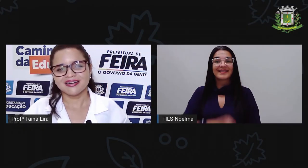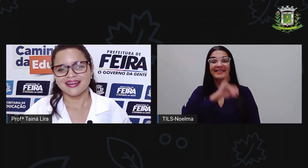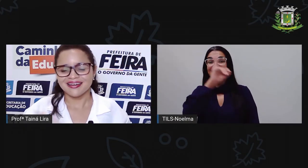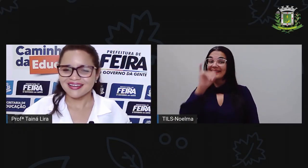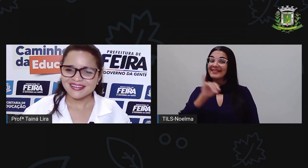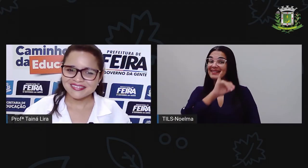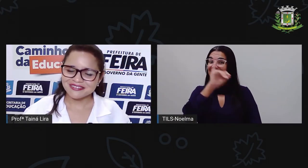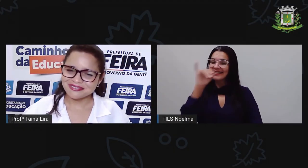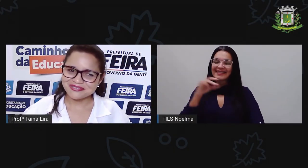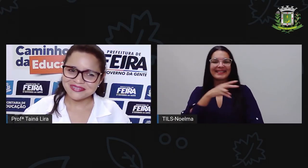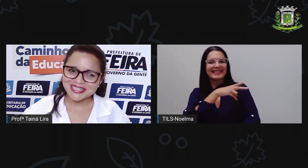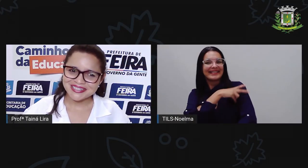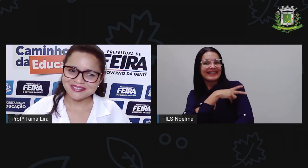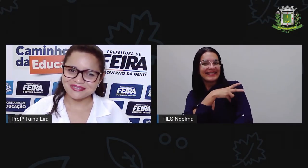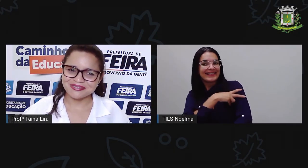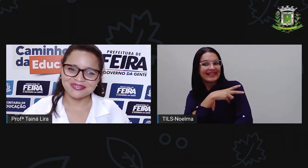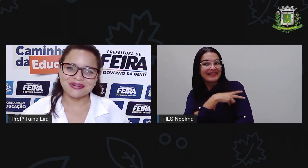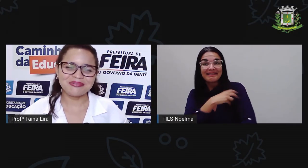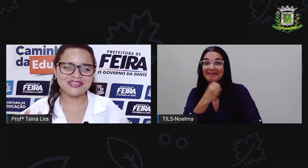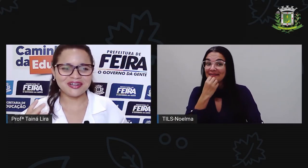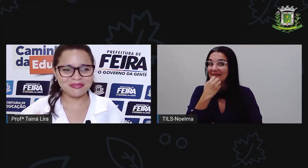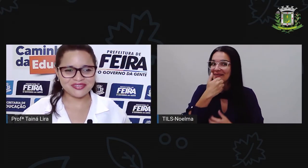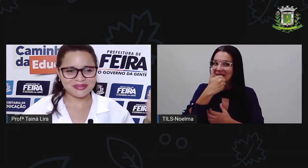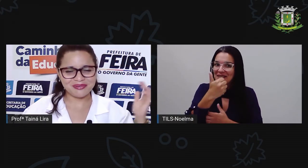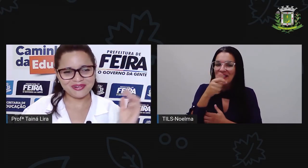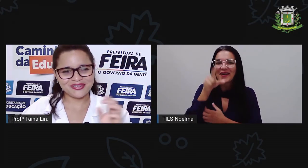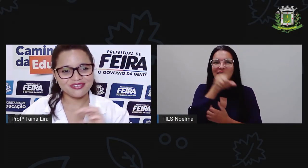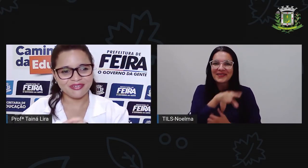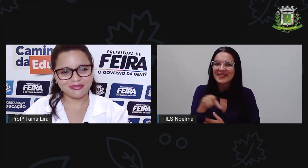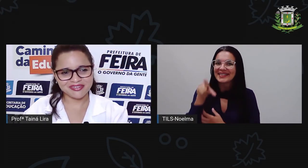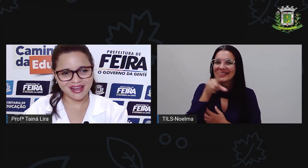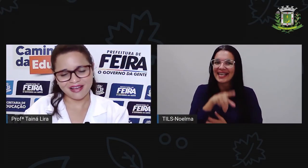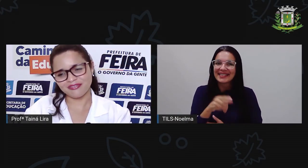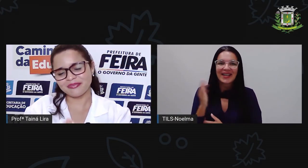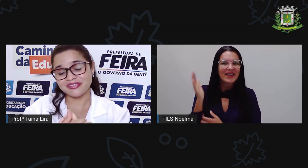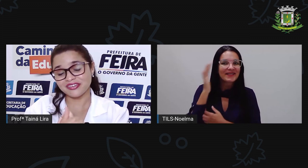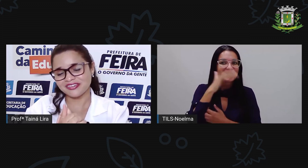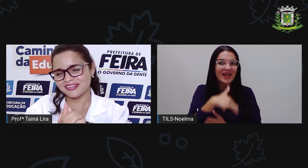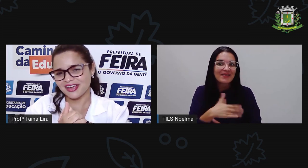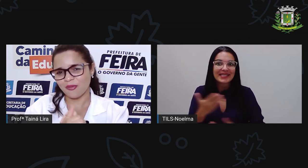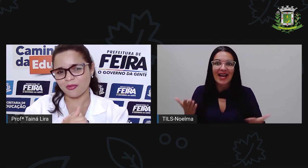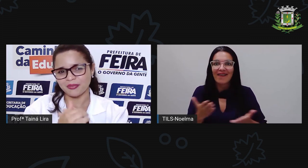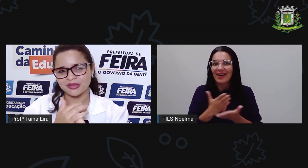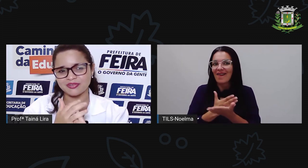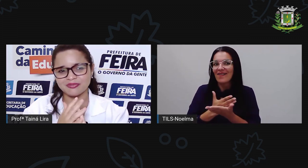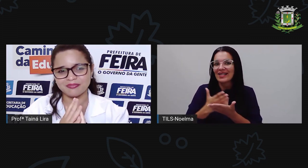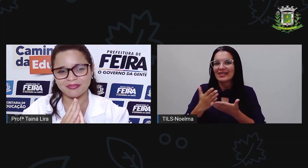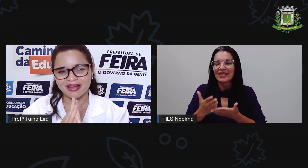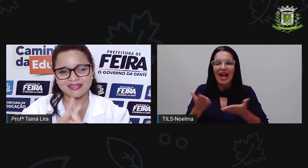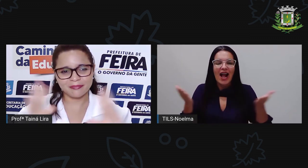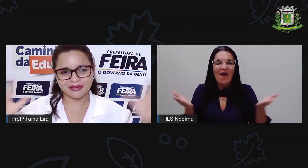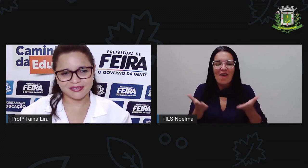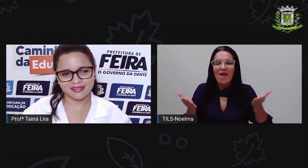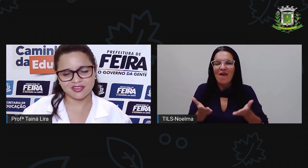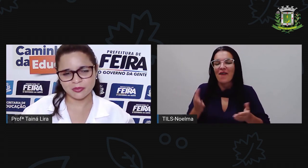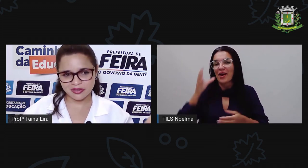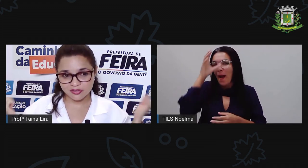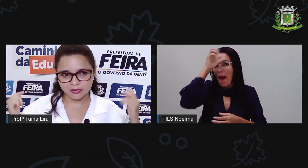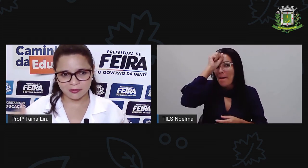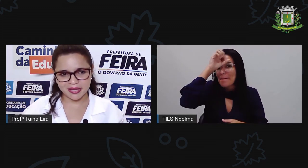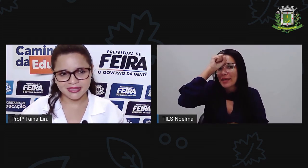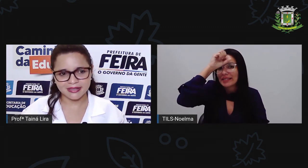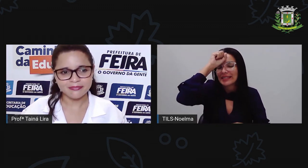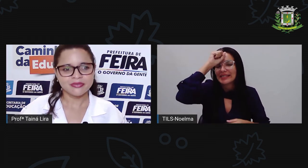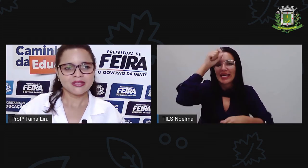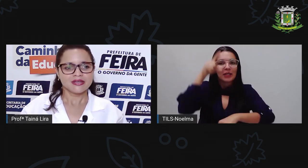Olá, segundo ano! Como estão, meus amores? Vamos lá, vamos iniciar um momento de mais aprendizagem, mais